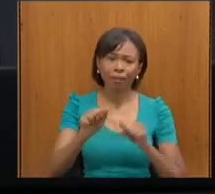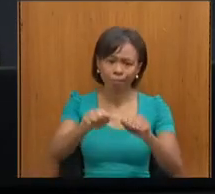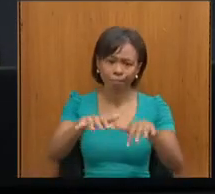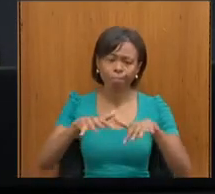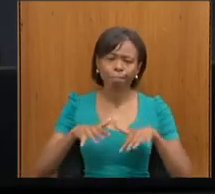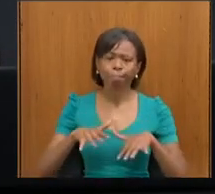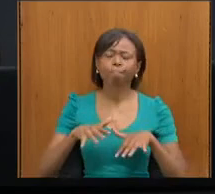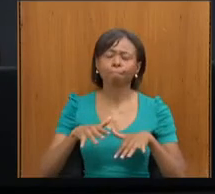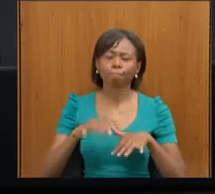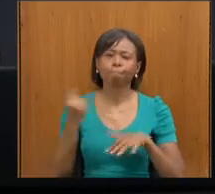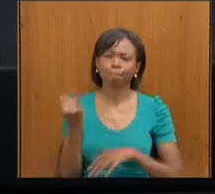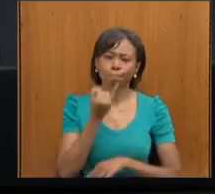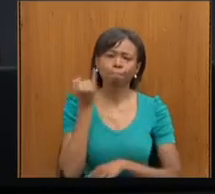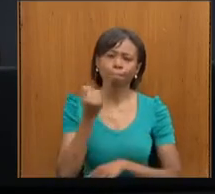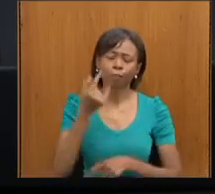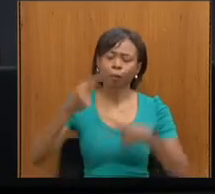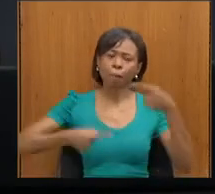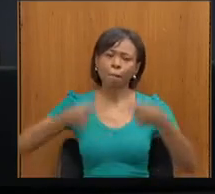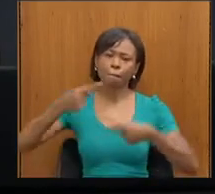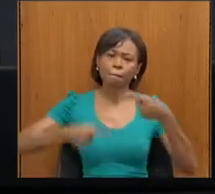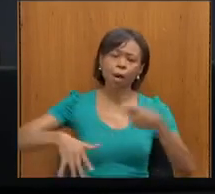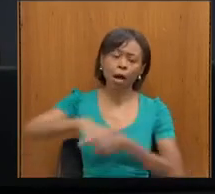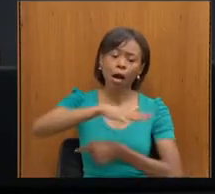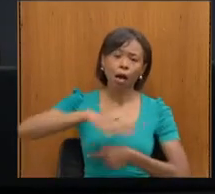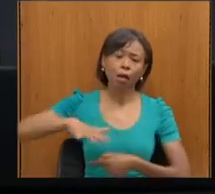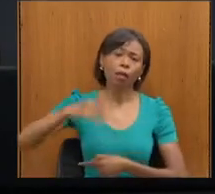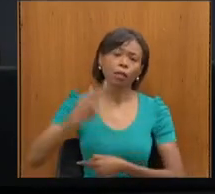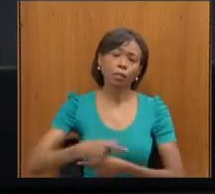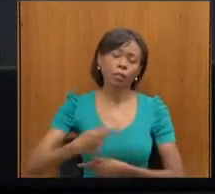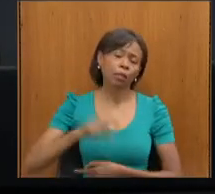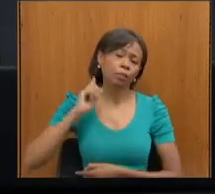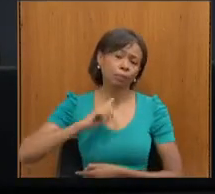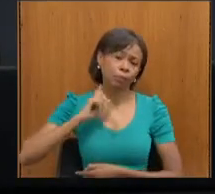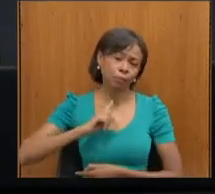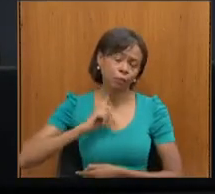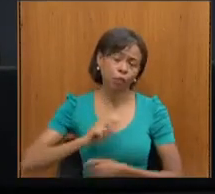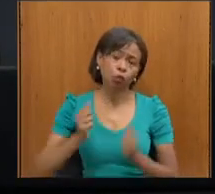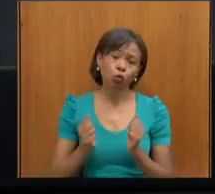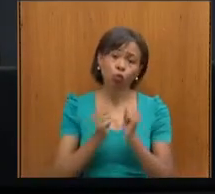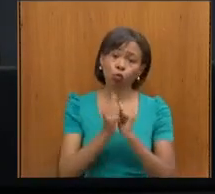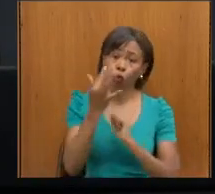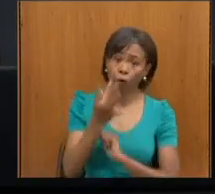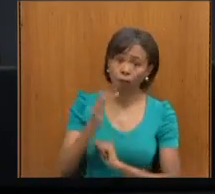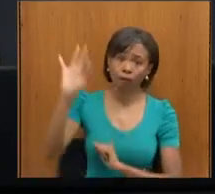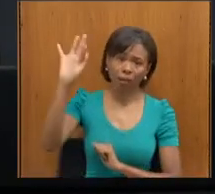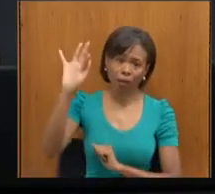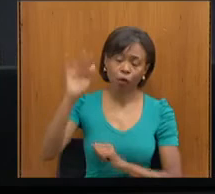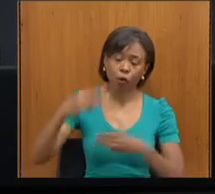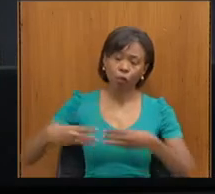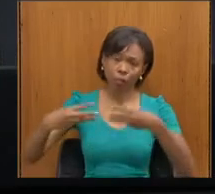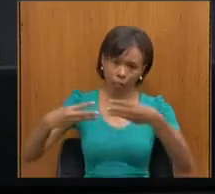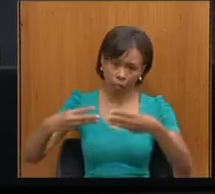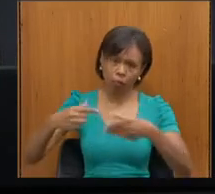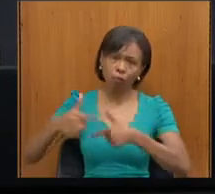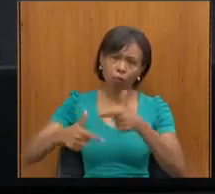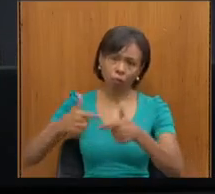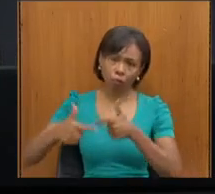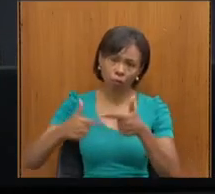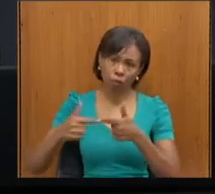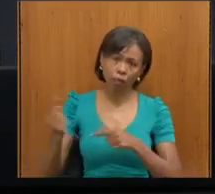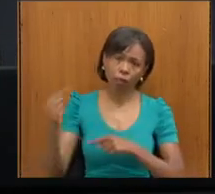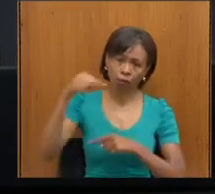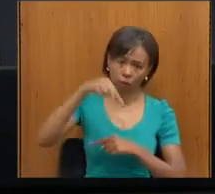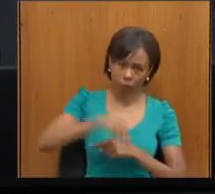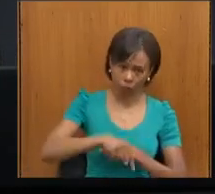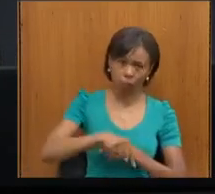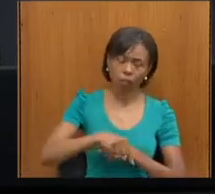teremos a oportunidade de debater o cenário mineiro, junto também ao órgão federal, o Ministério do Trabalho, que estará presente aqui